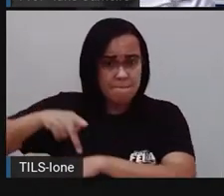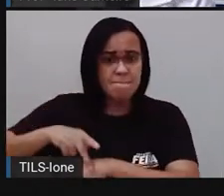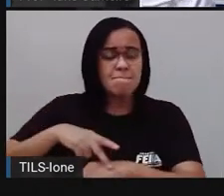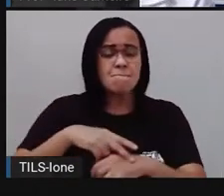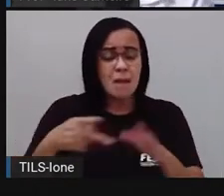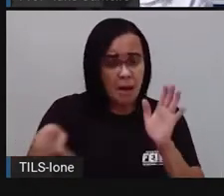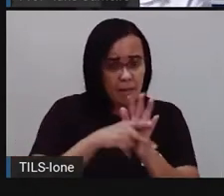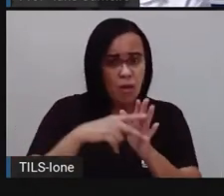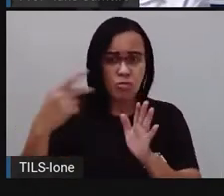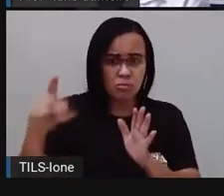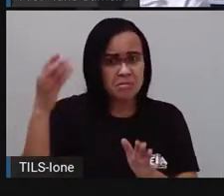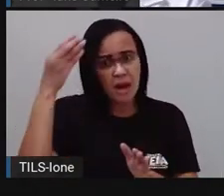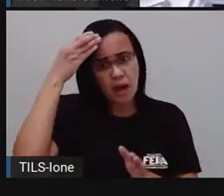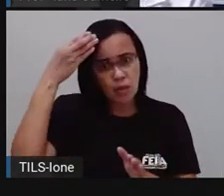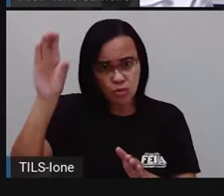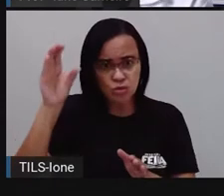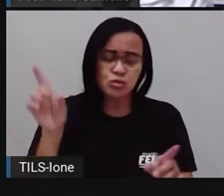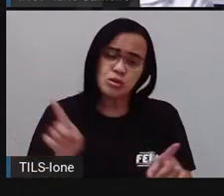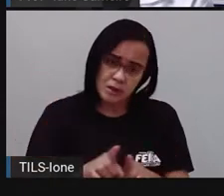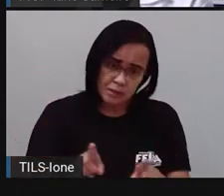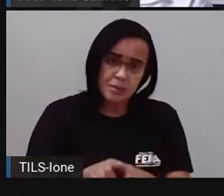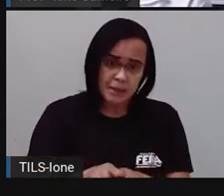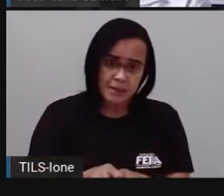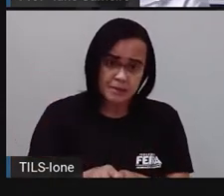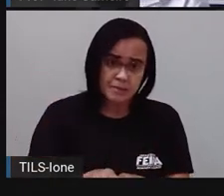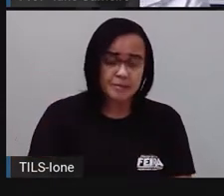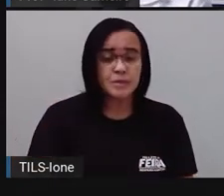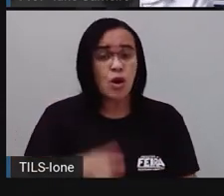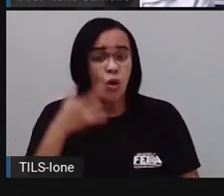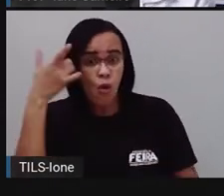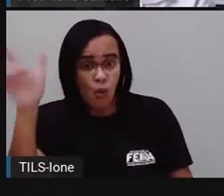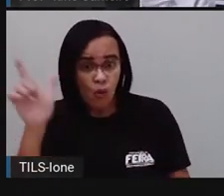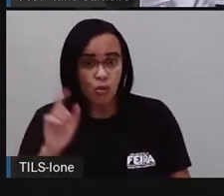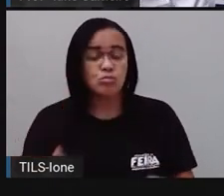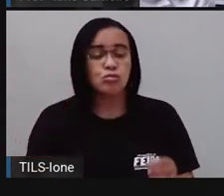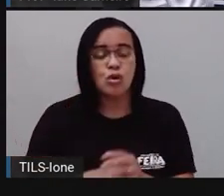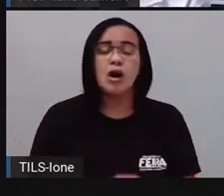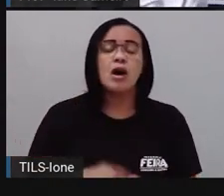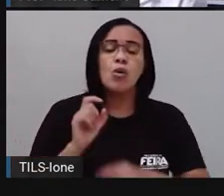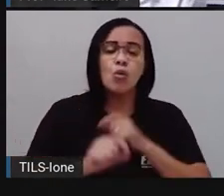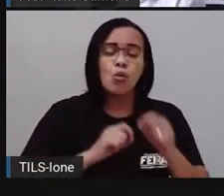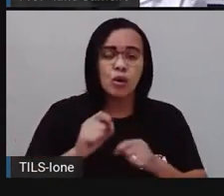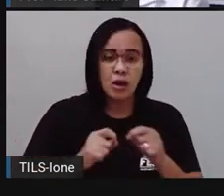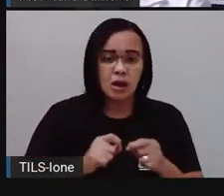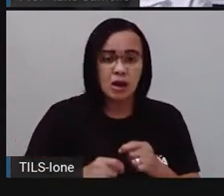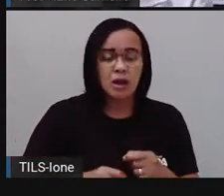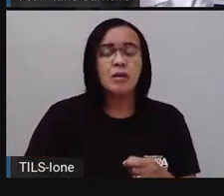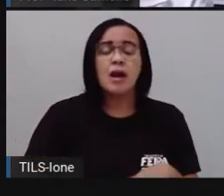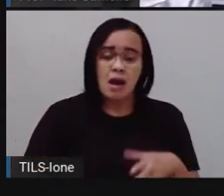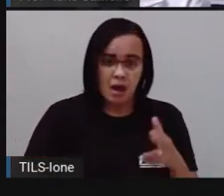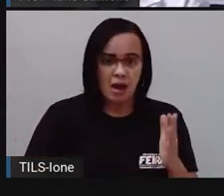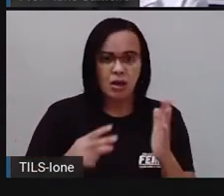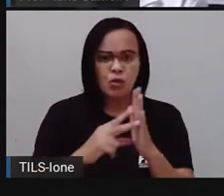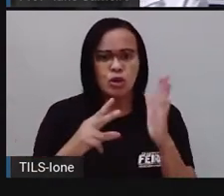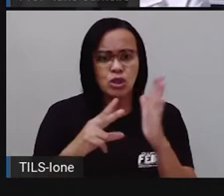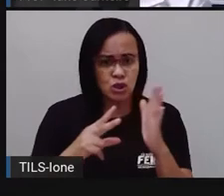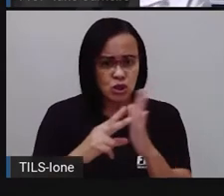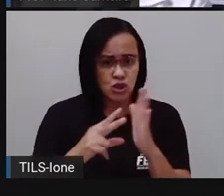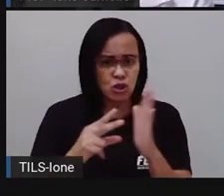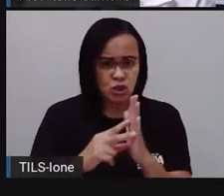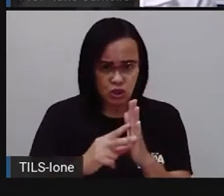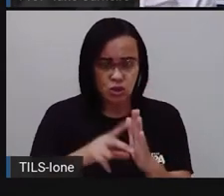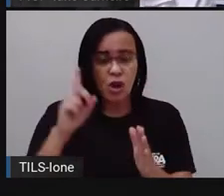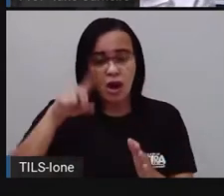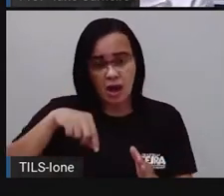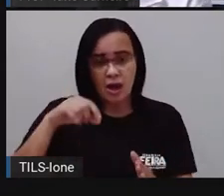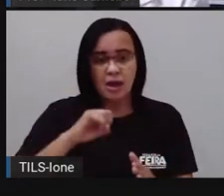étnica, né? E aí a gente vê os indígenas, né? Os povos africanos, né? Originários lá da África. A gente tem um grupo étnico aí,